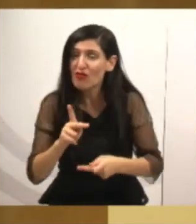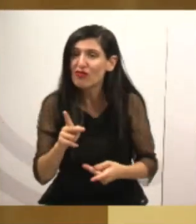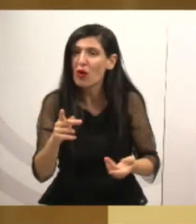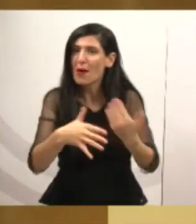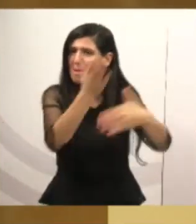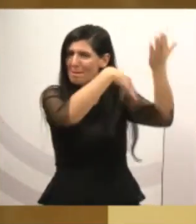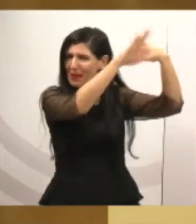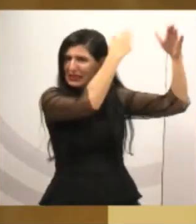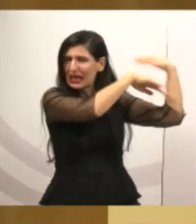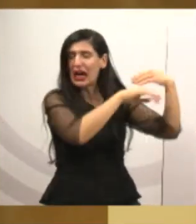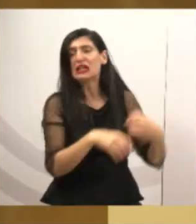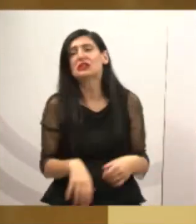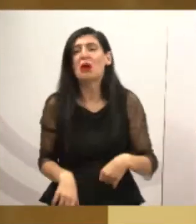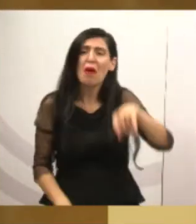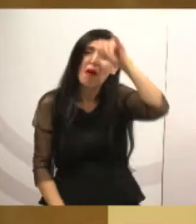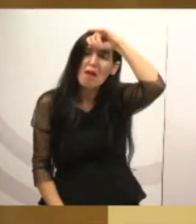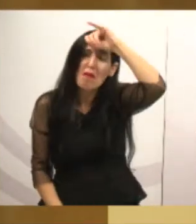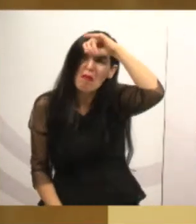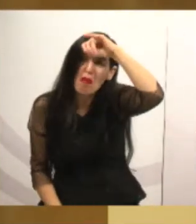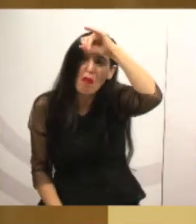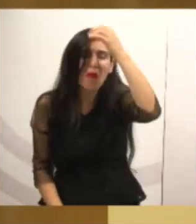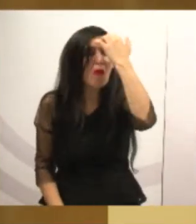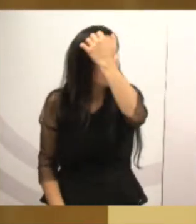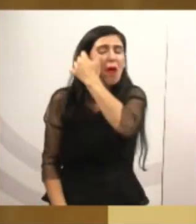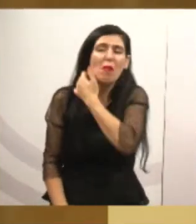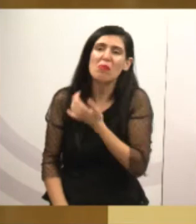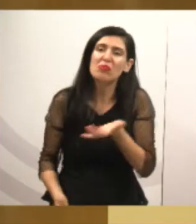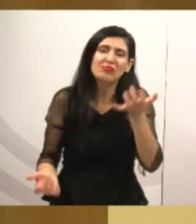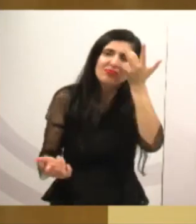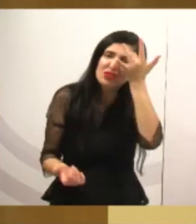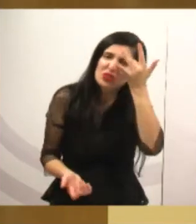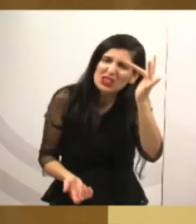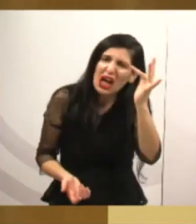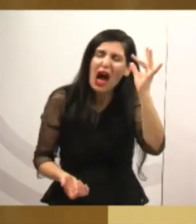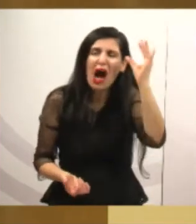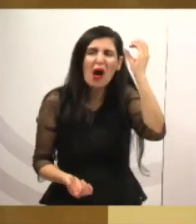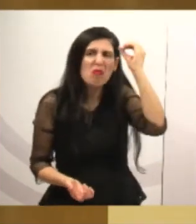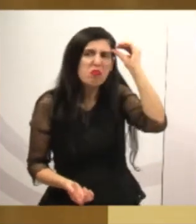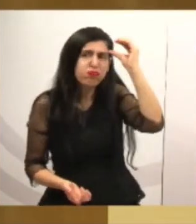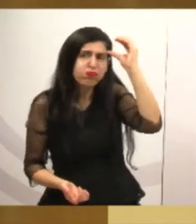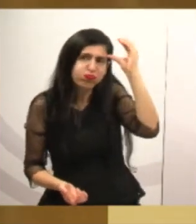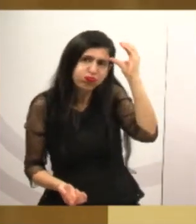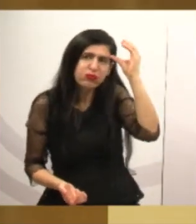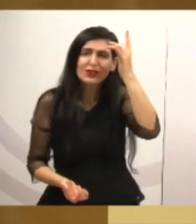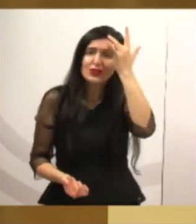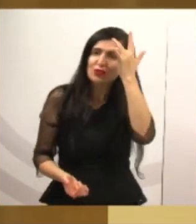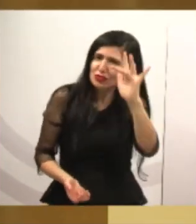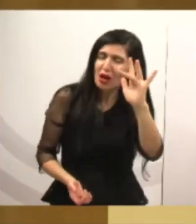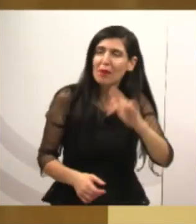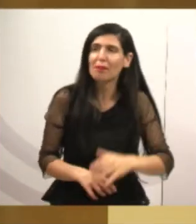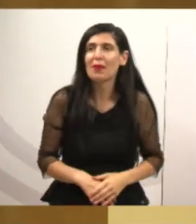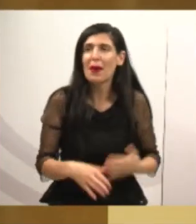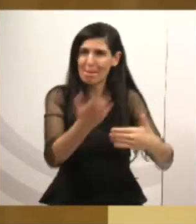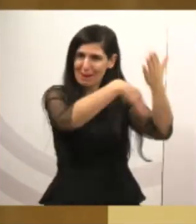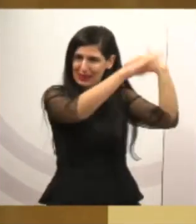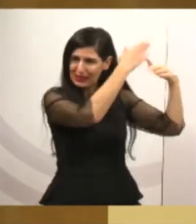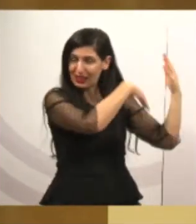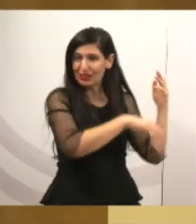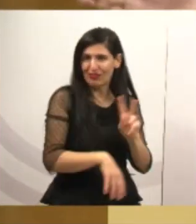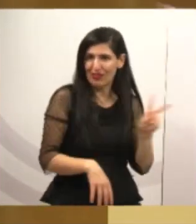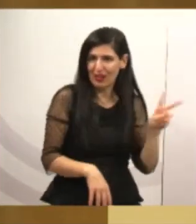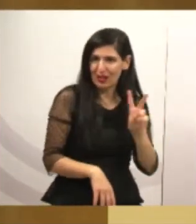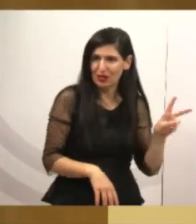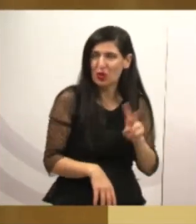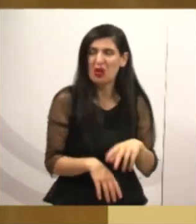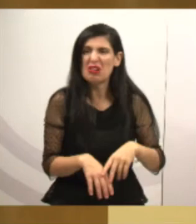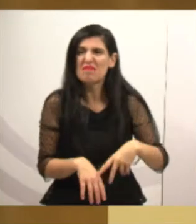antigamente, aquele povo bobo, Valmir, que, muitas vezes, no passado, tinha vereador que ganhava, e, muitas vezes, nem